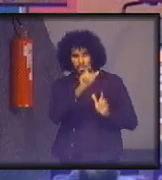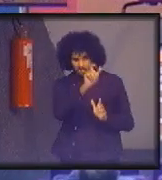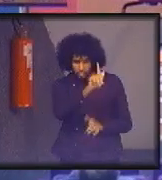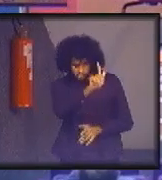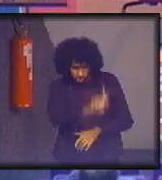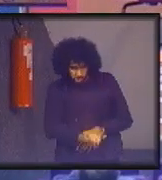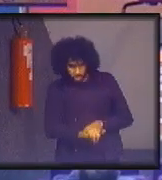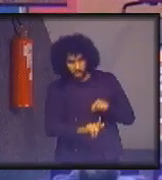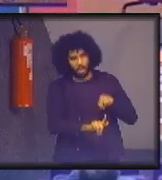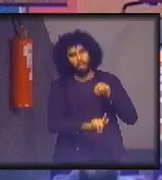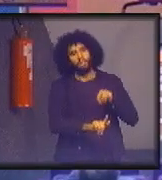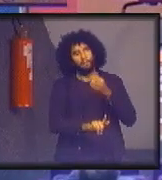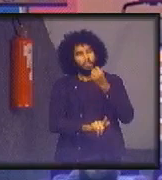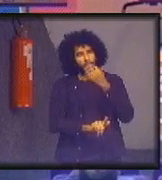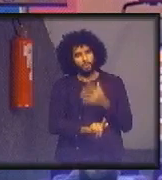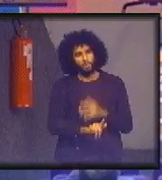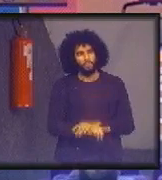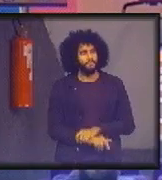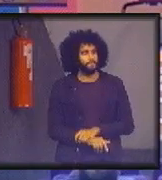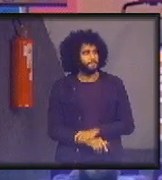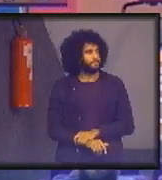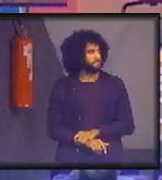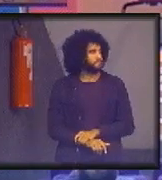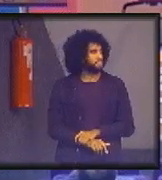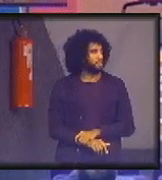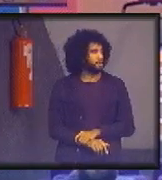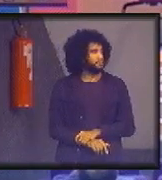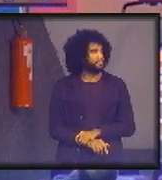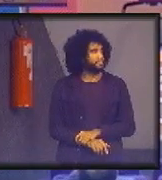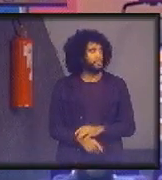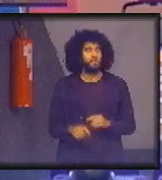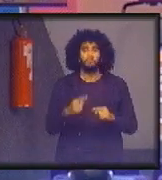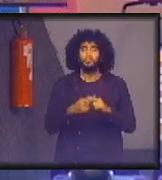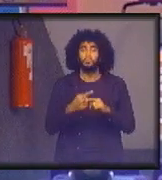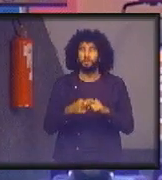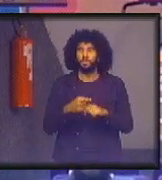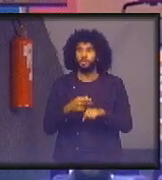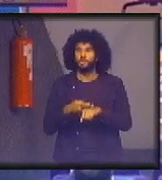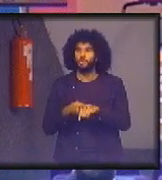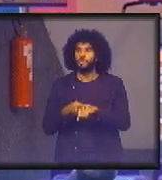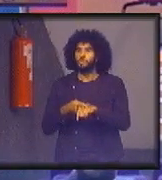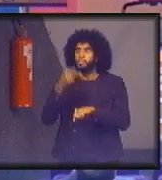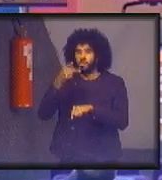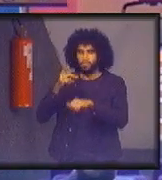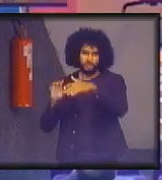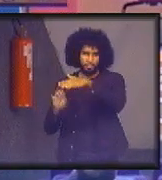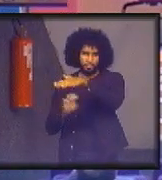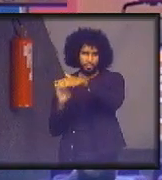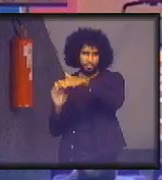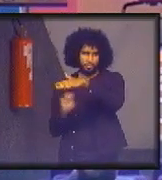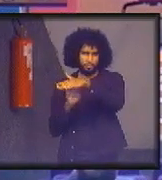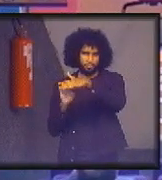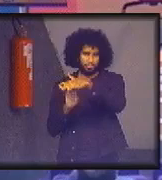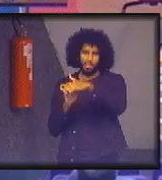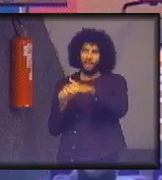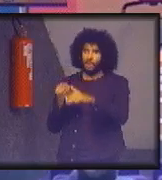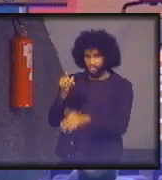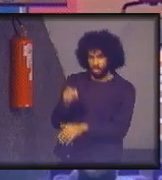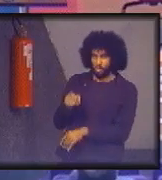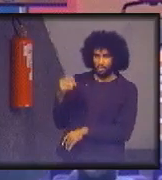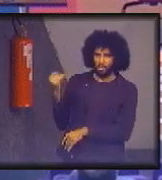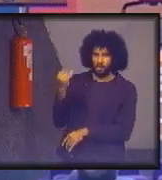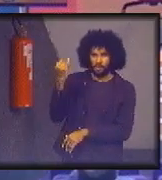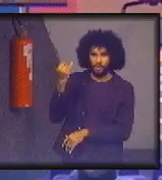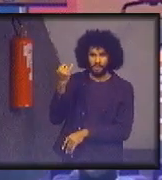Quer dizer, por que os prêmios para as empresas são importantes no